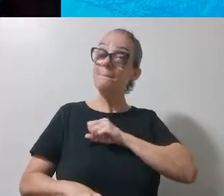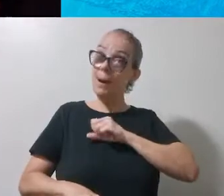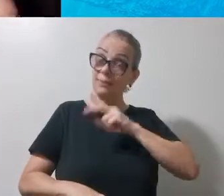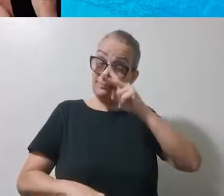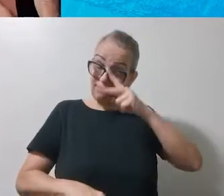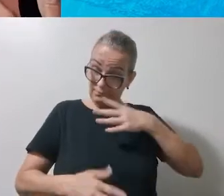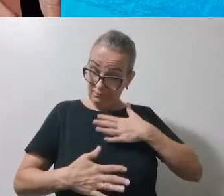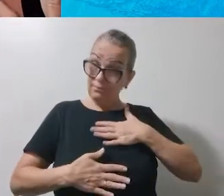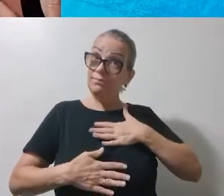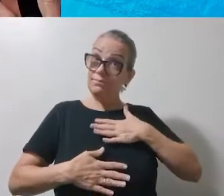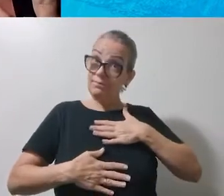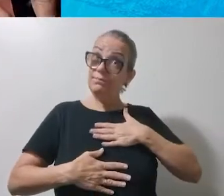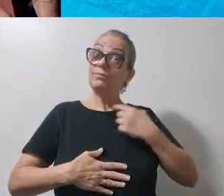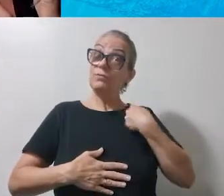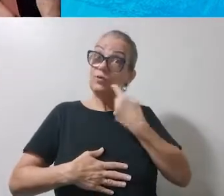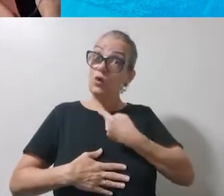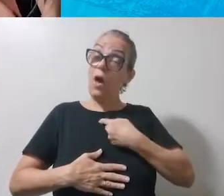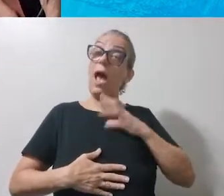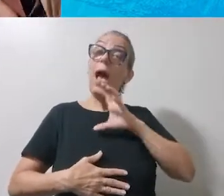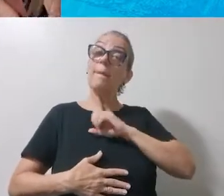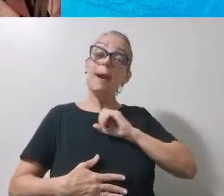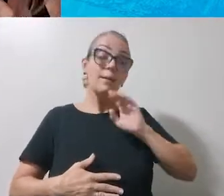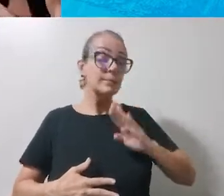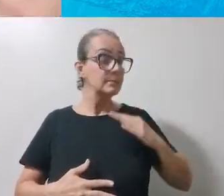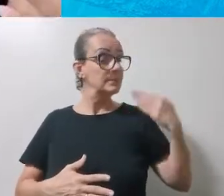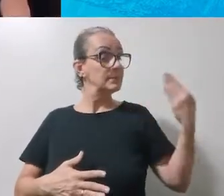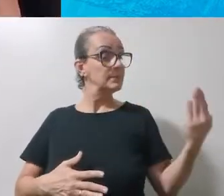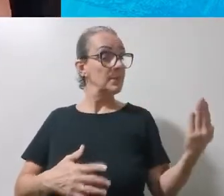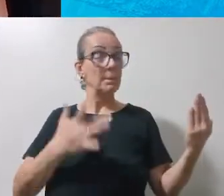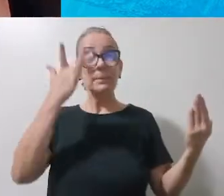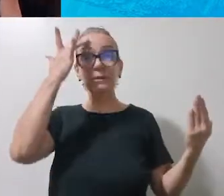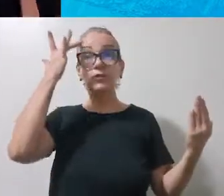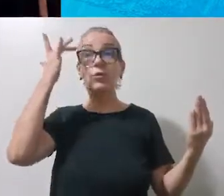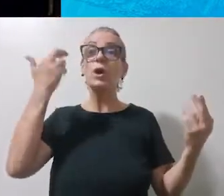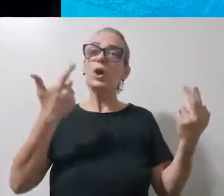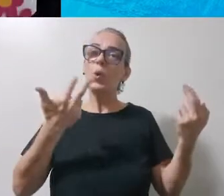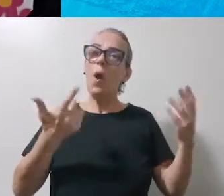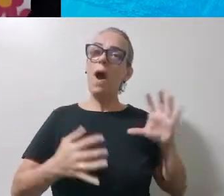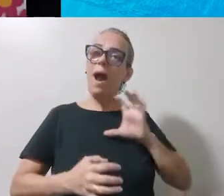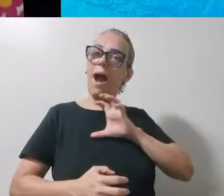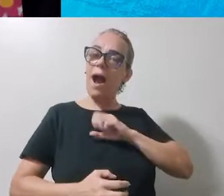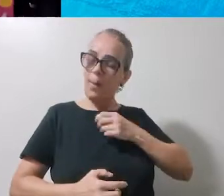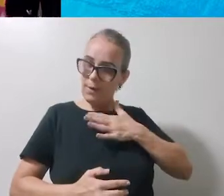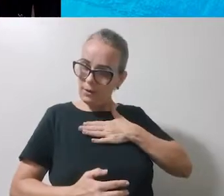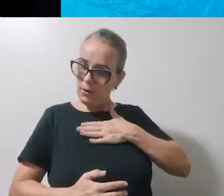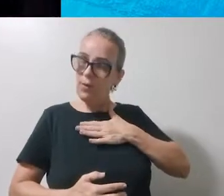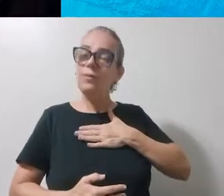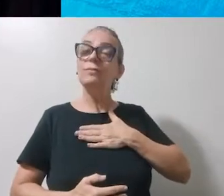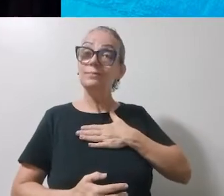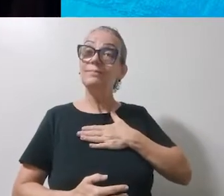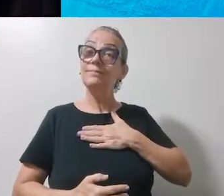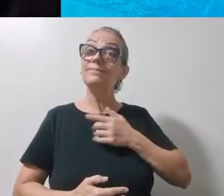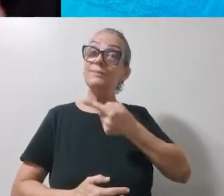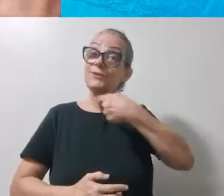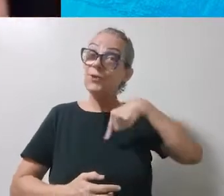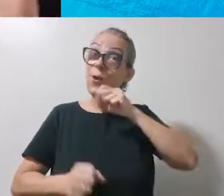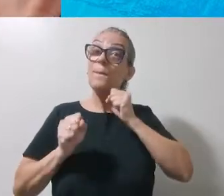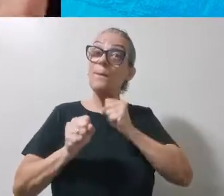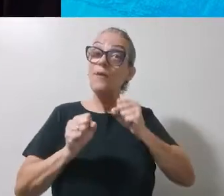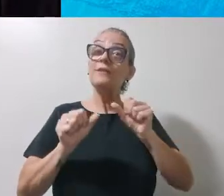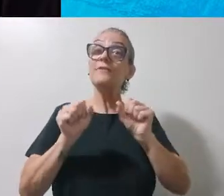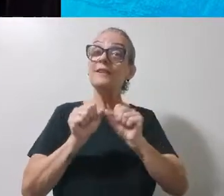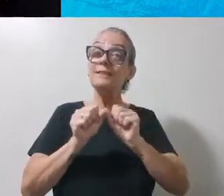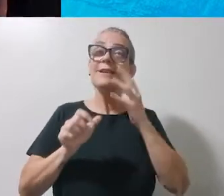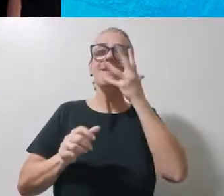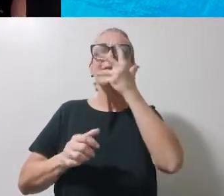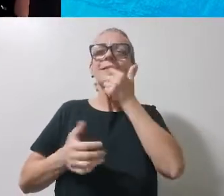ao próximo como a nós mesmos. Então, quem sabe nós podemos fazer um lindo desenho aqui. Porque quando a gente